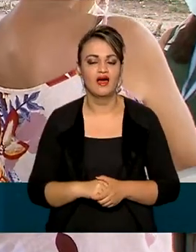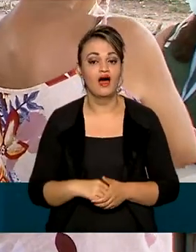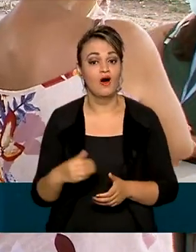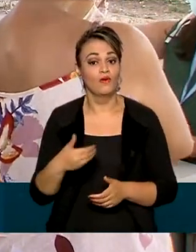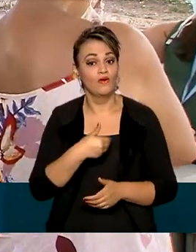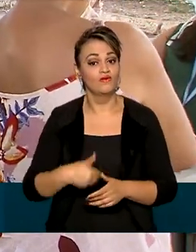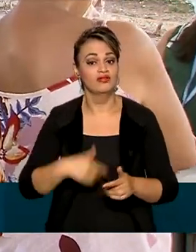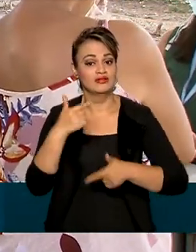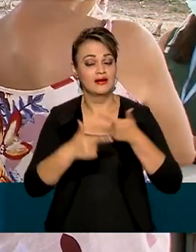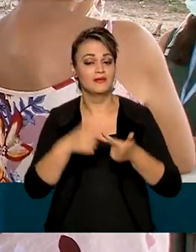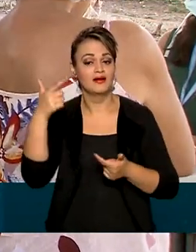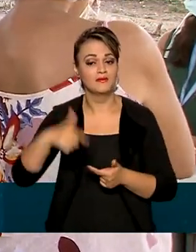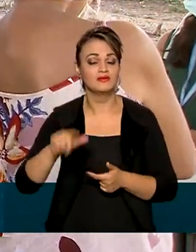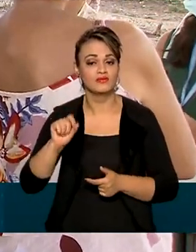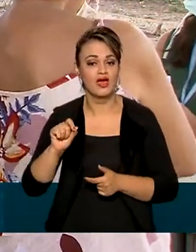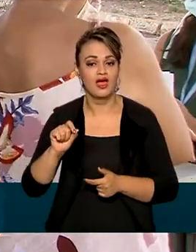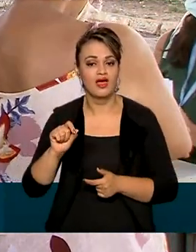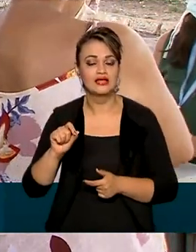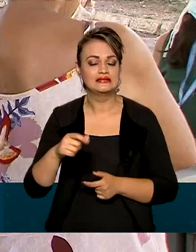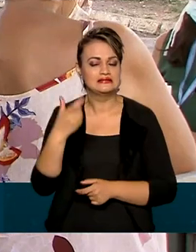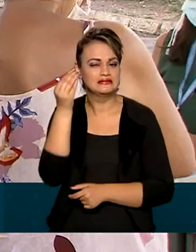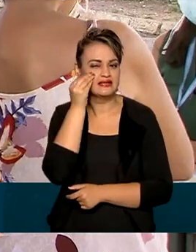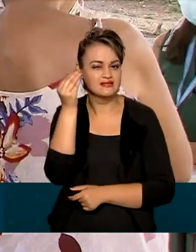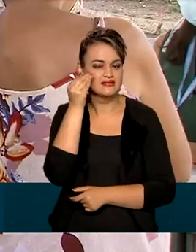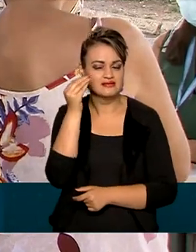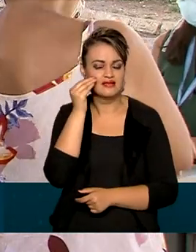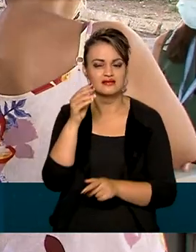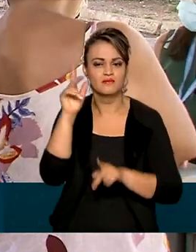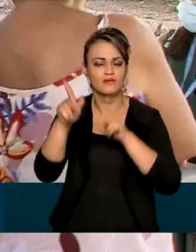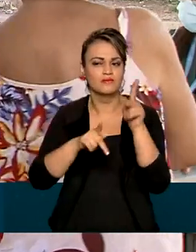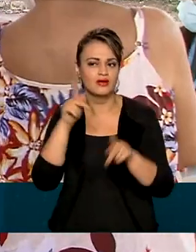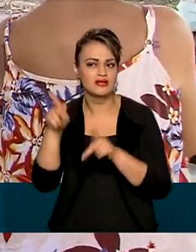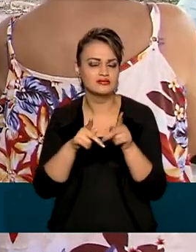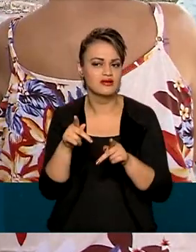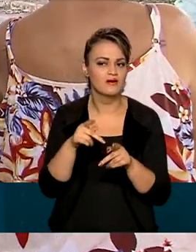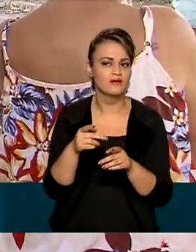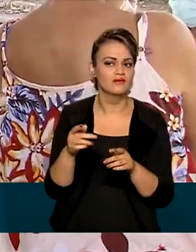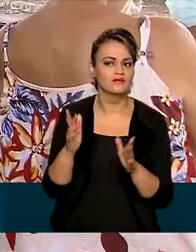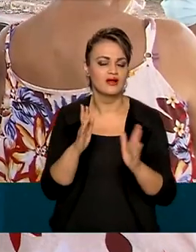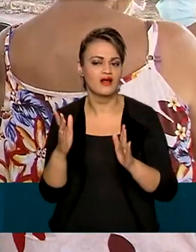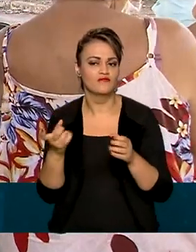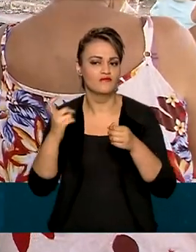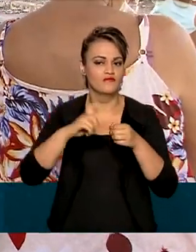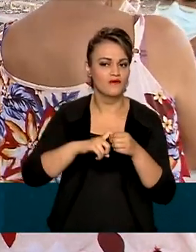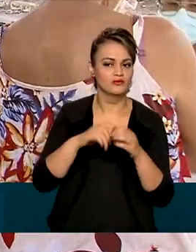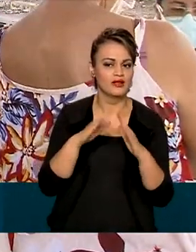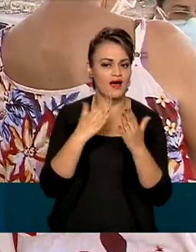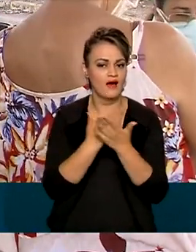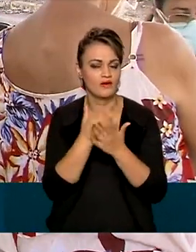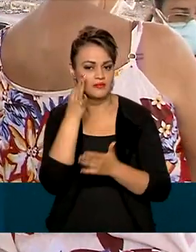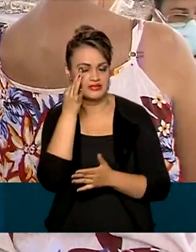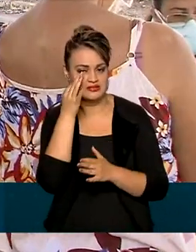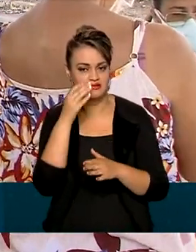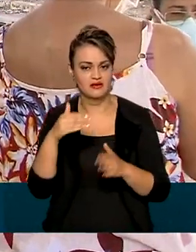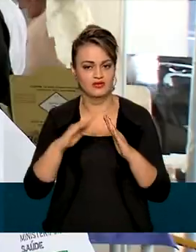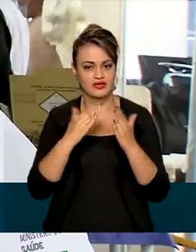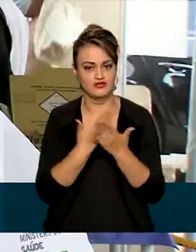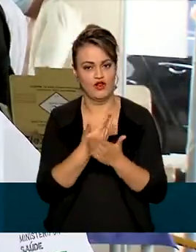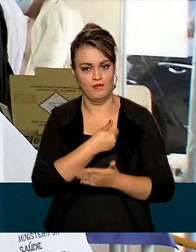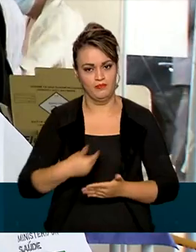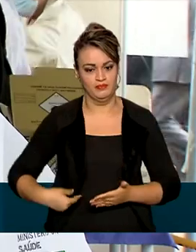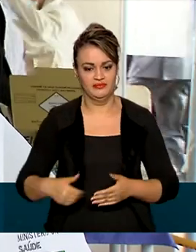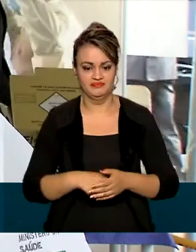trabalha também para a testagem em massa da população e para o retorno presencial das aulas na rede pública.